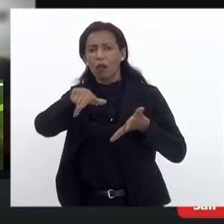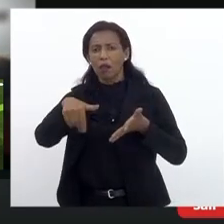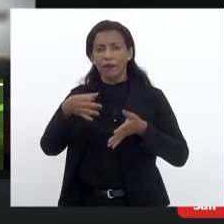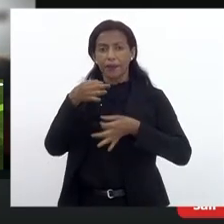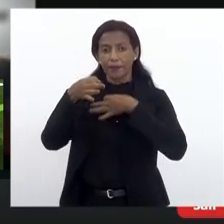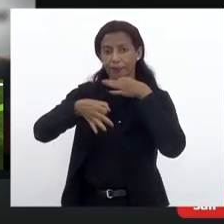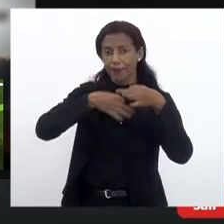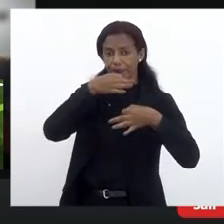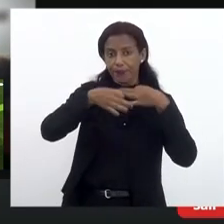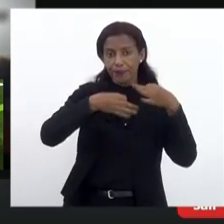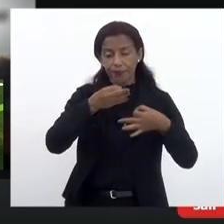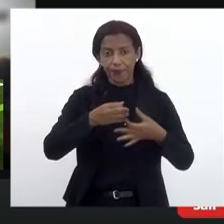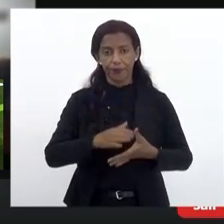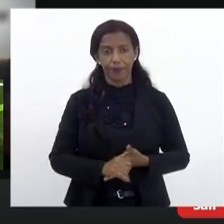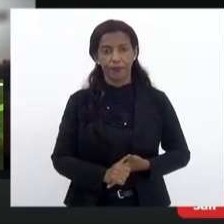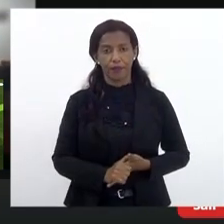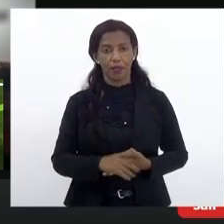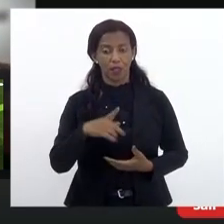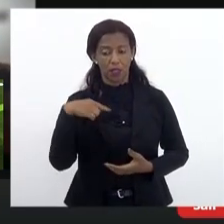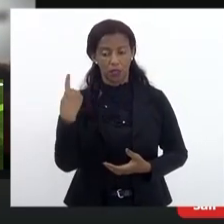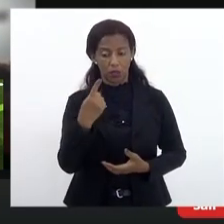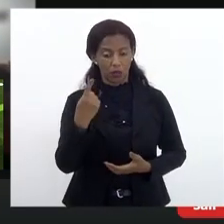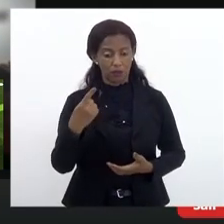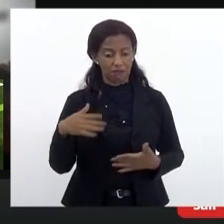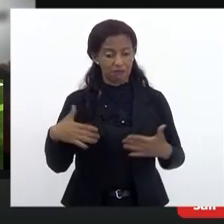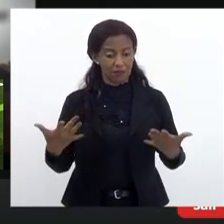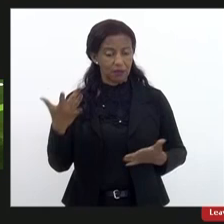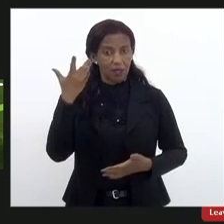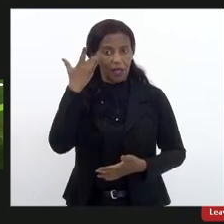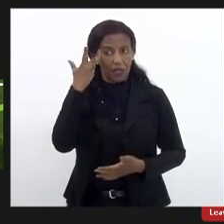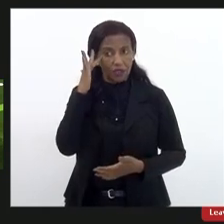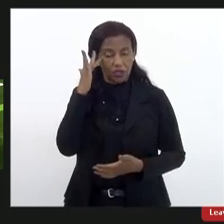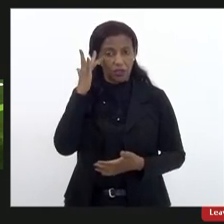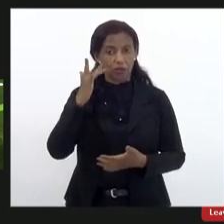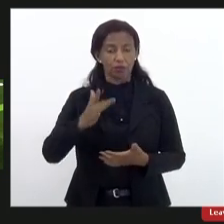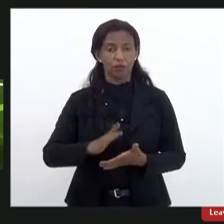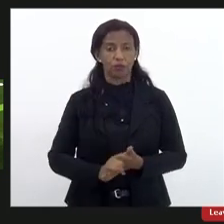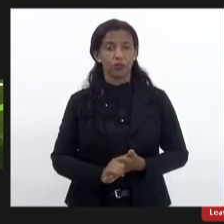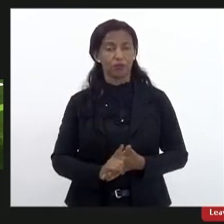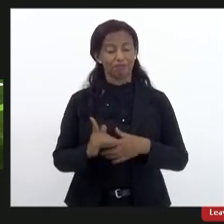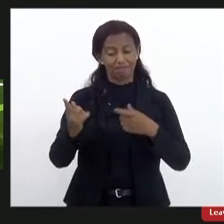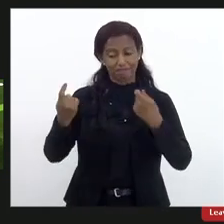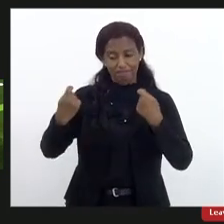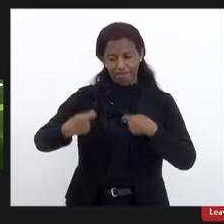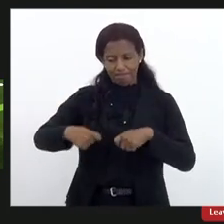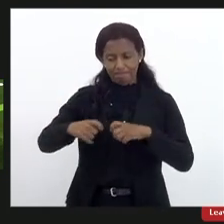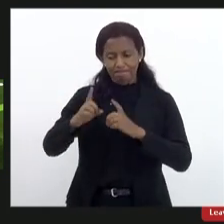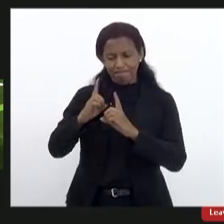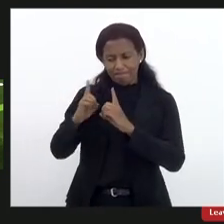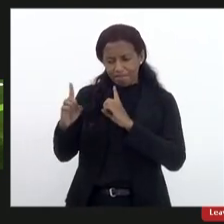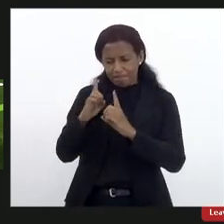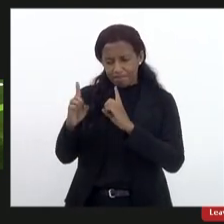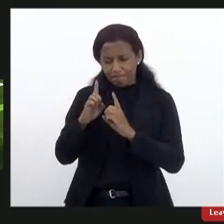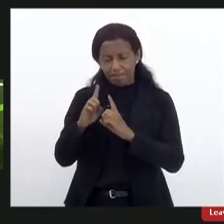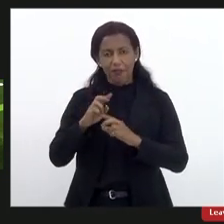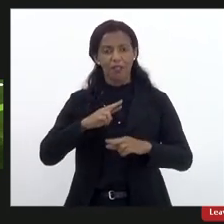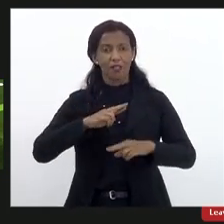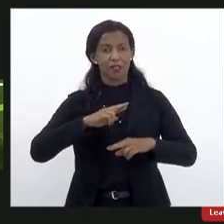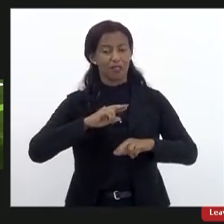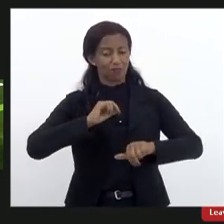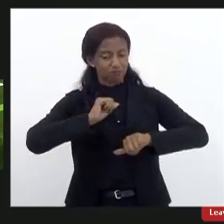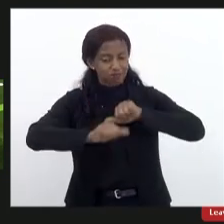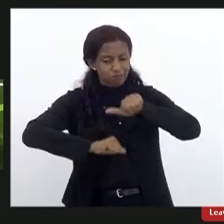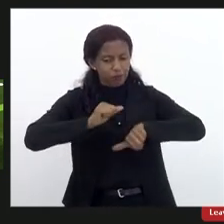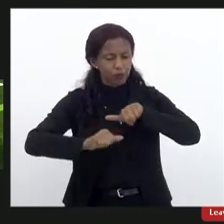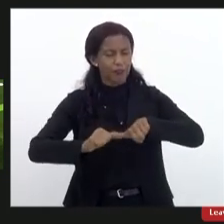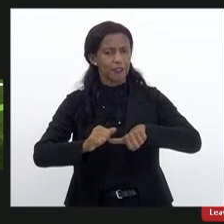questões que nós ainda achamos necessárias discutir em relação a essa reforma, mas que